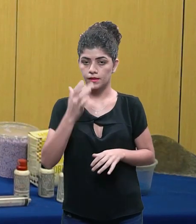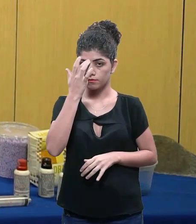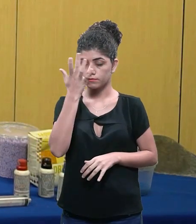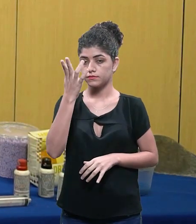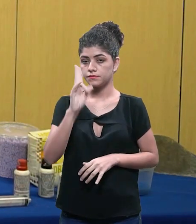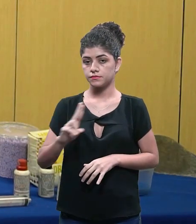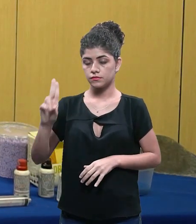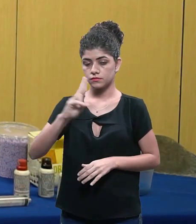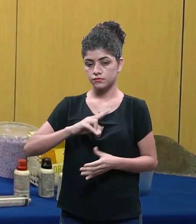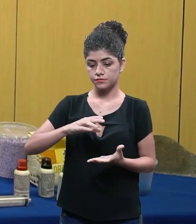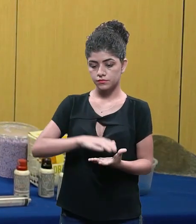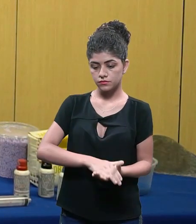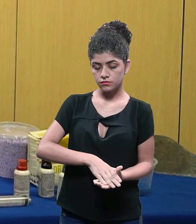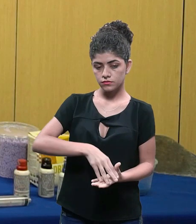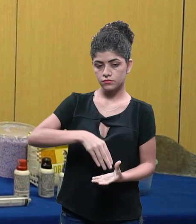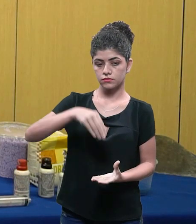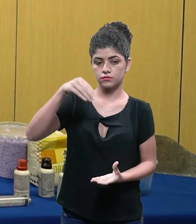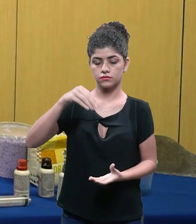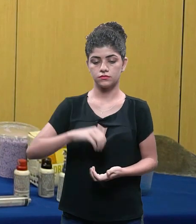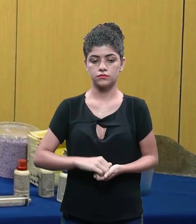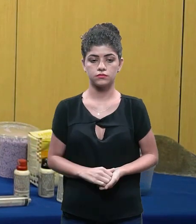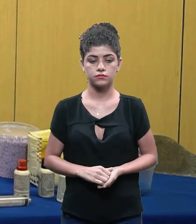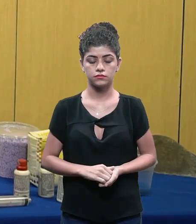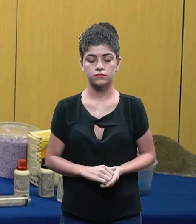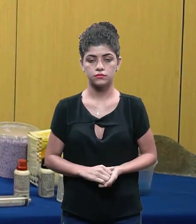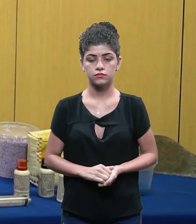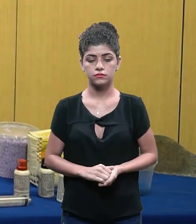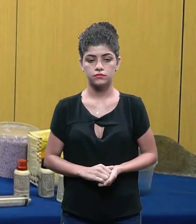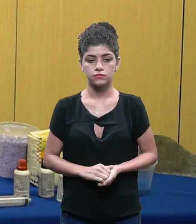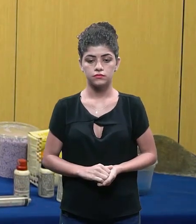boca superior isso facilita de novo a minha